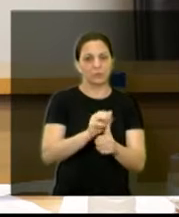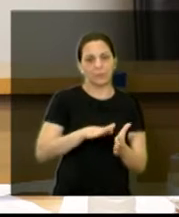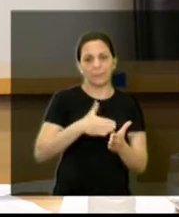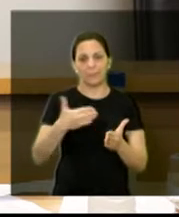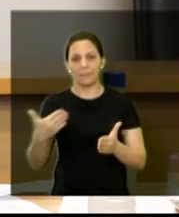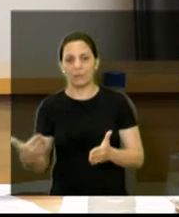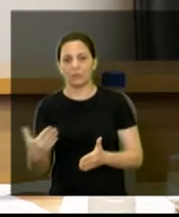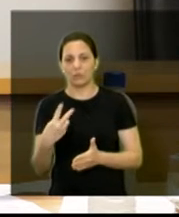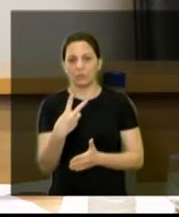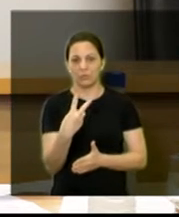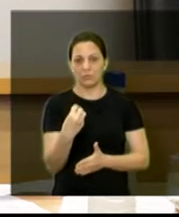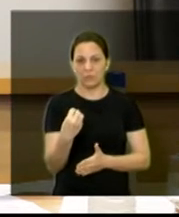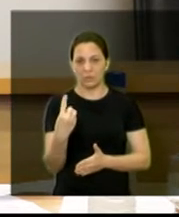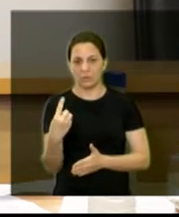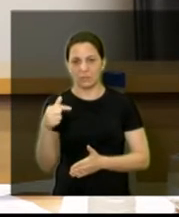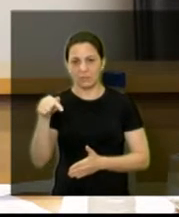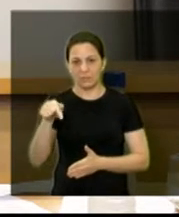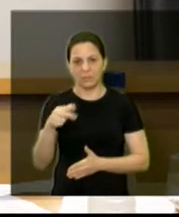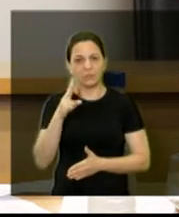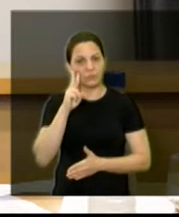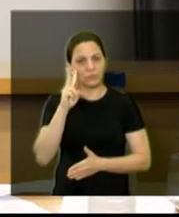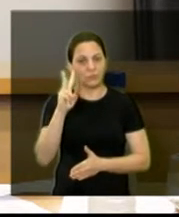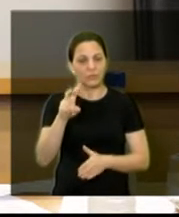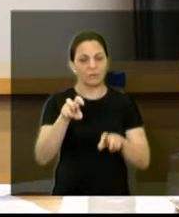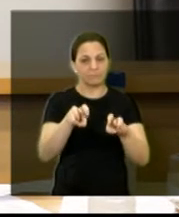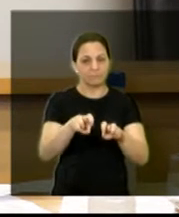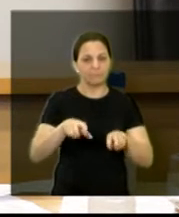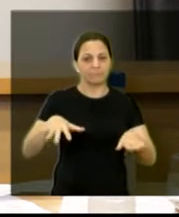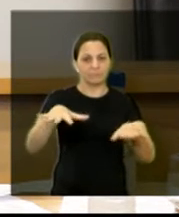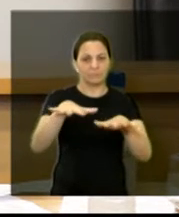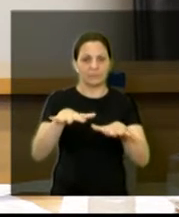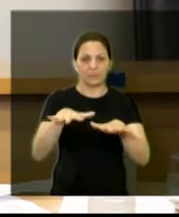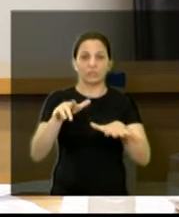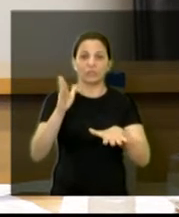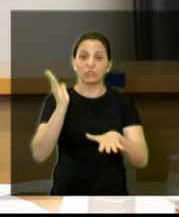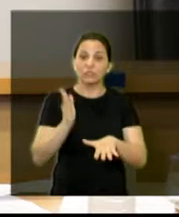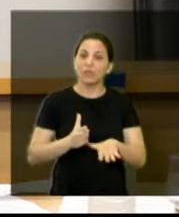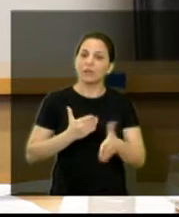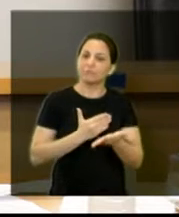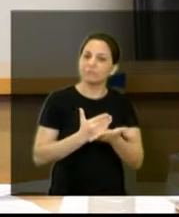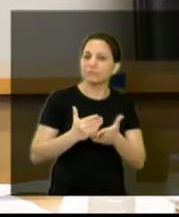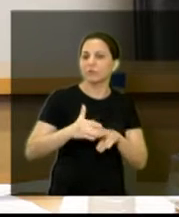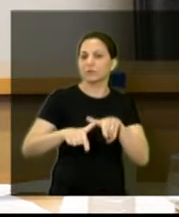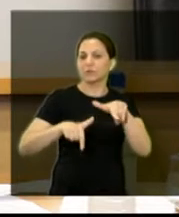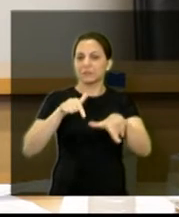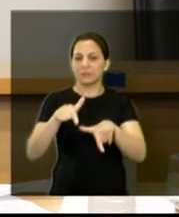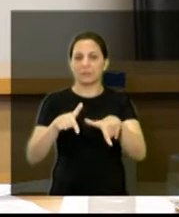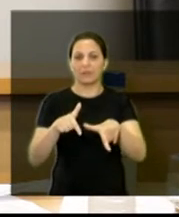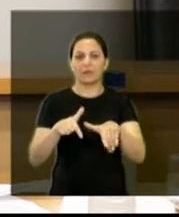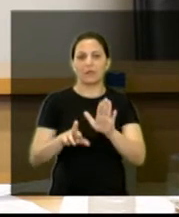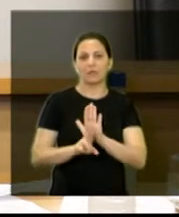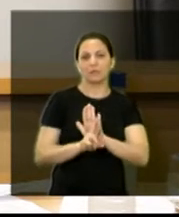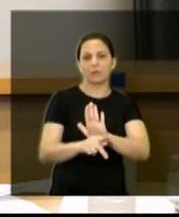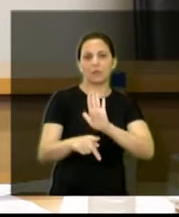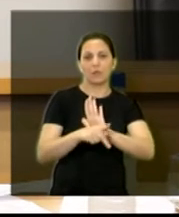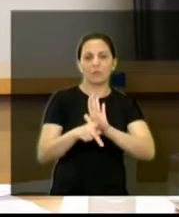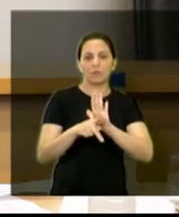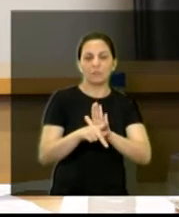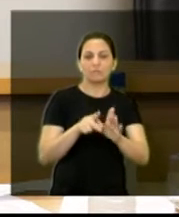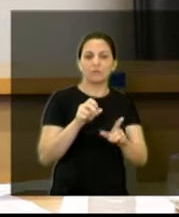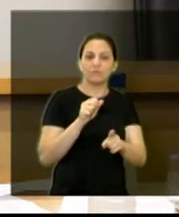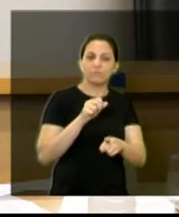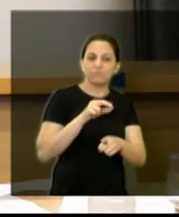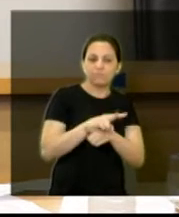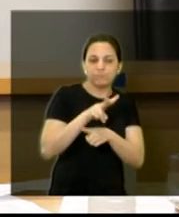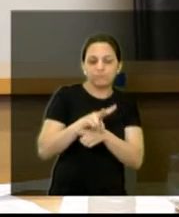2017, que eu estou vendo aí na plateia, já trabalhando, cumprindo já o dever de fiscalizar,